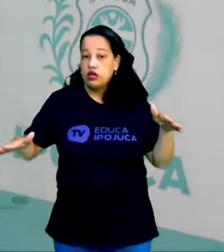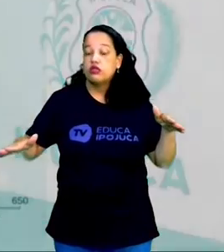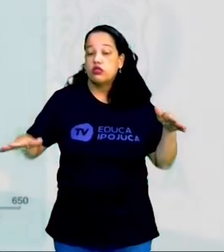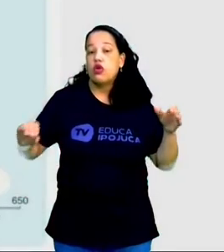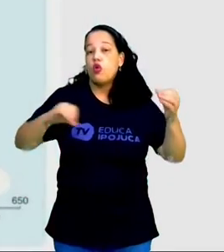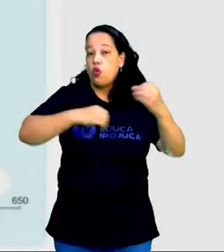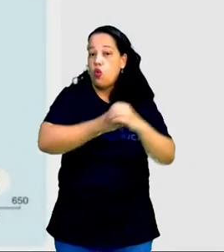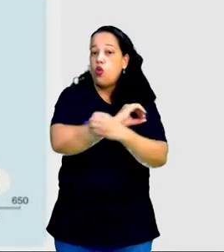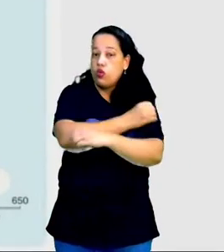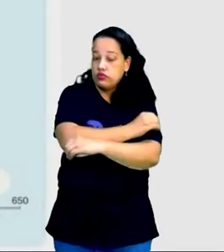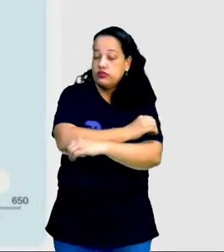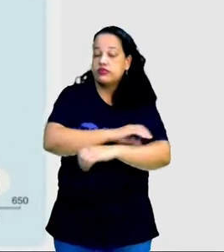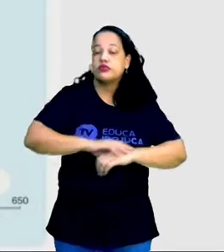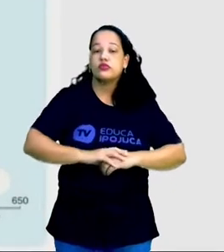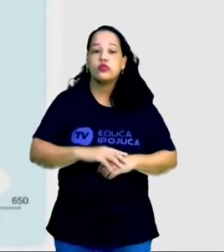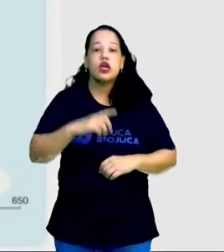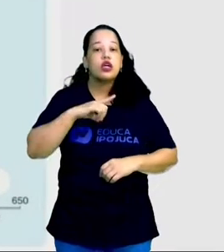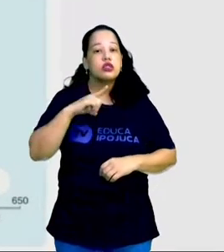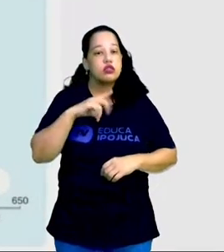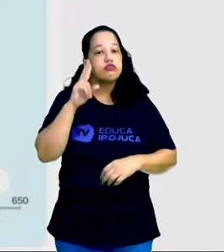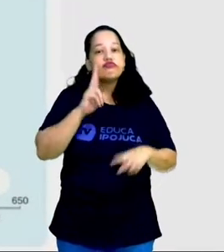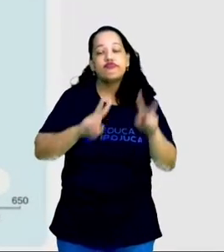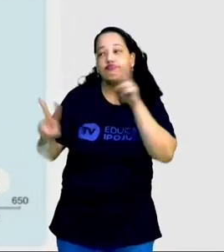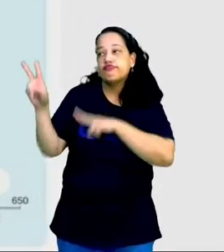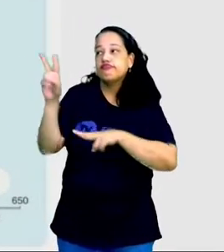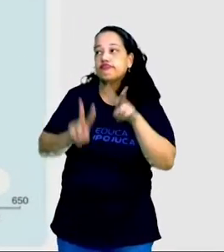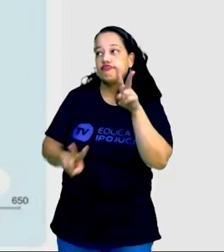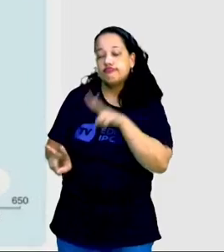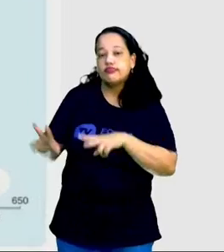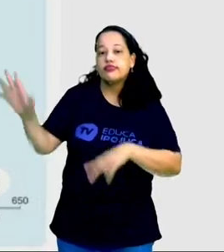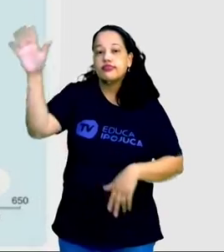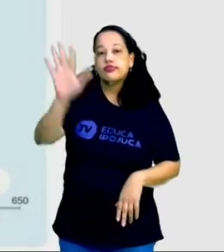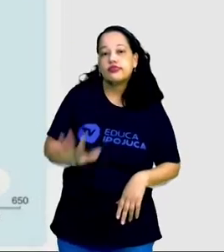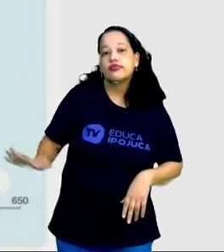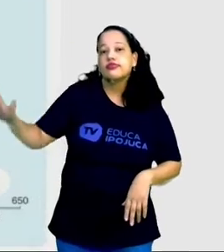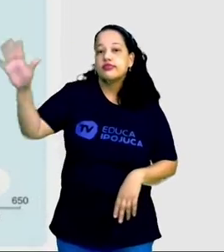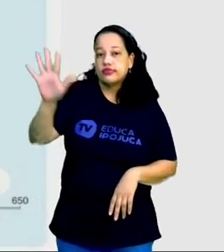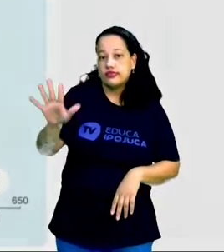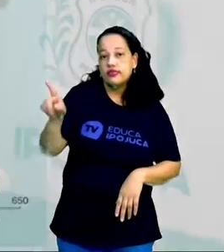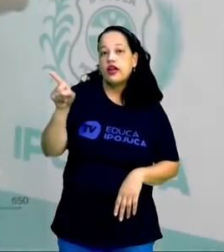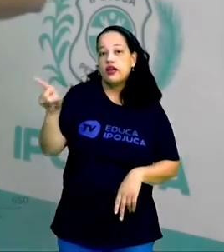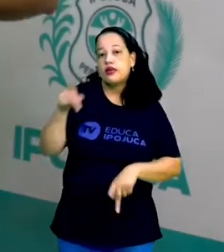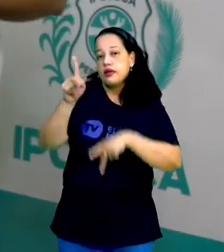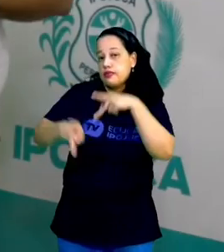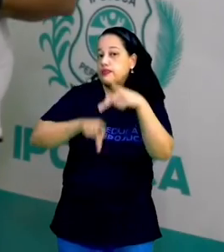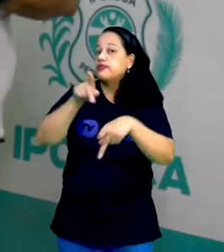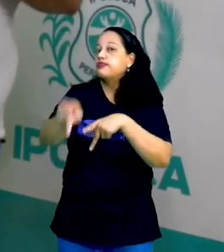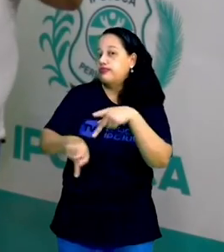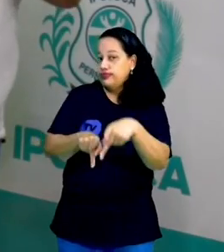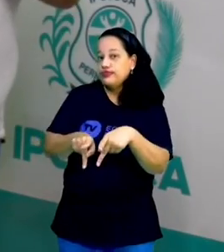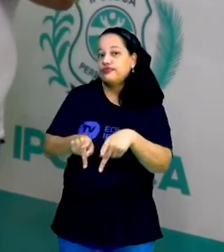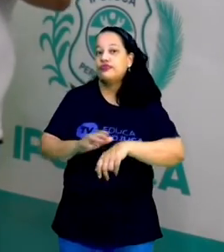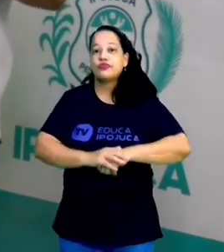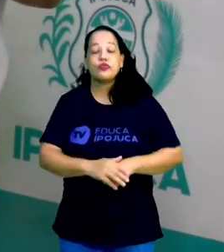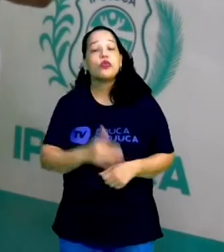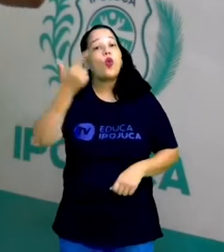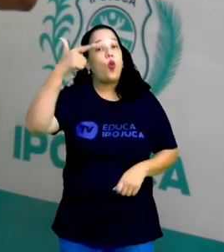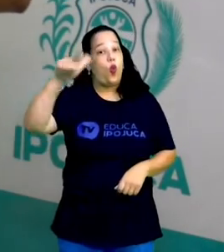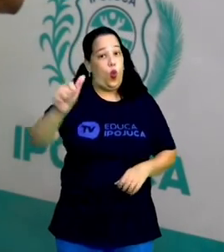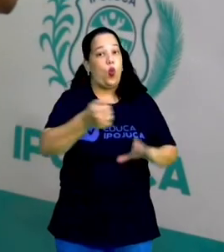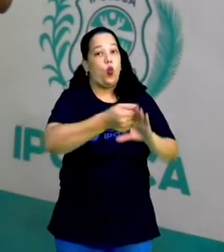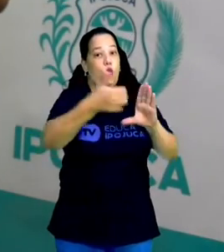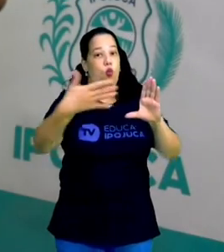Então, gente tem aí um retrato de como é concentrada essa população. Outra